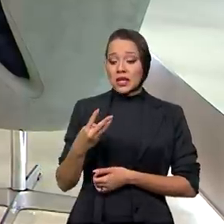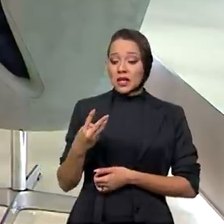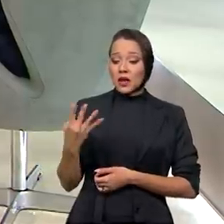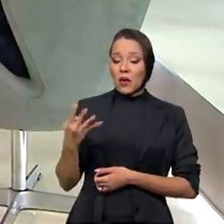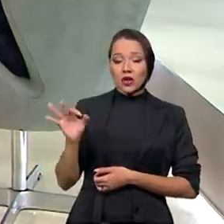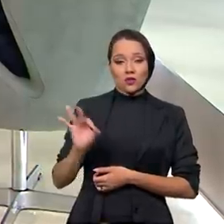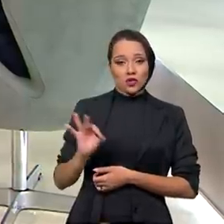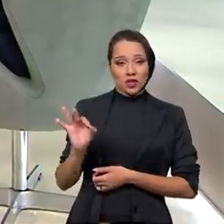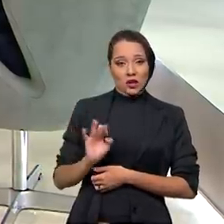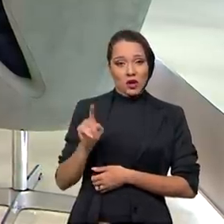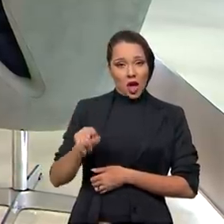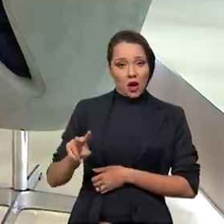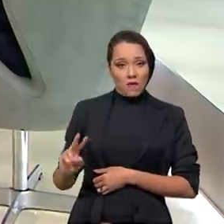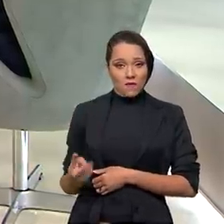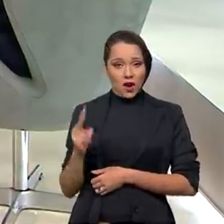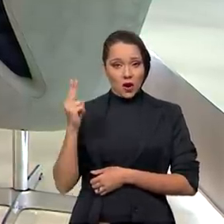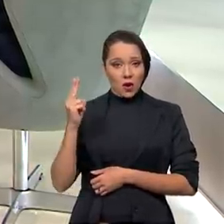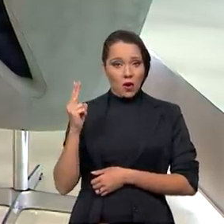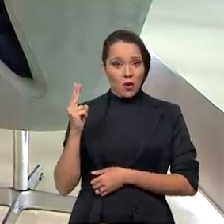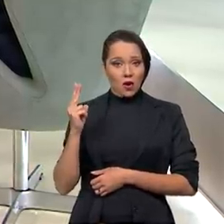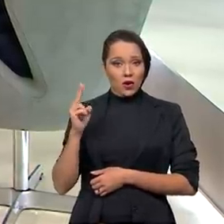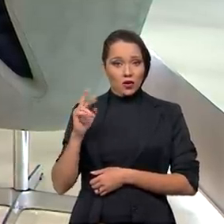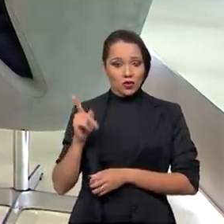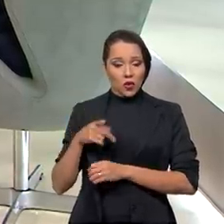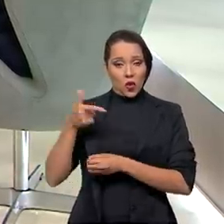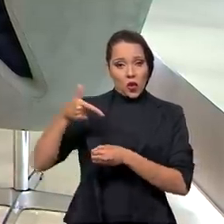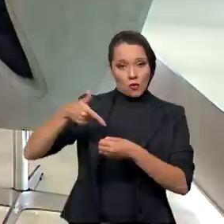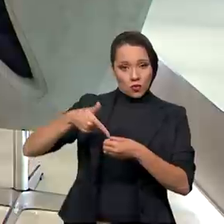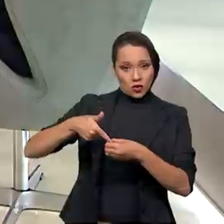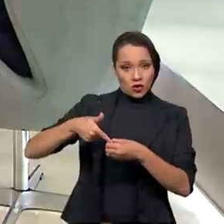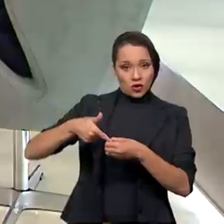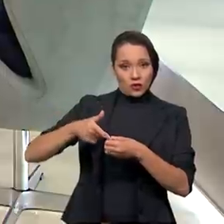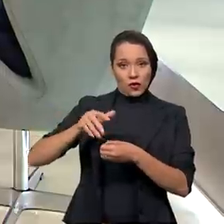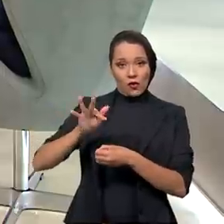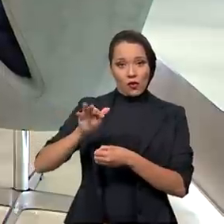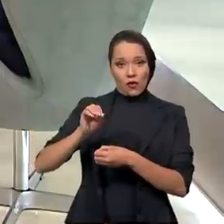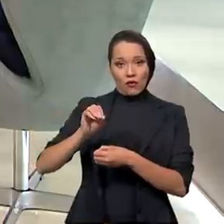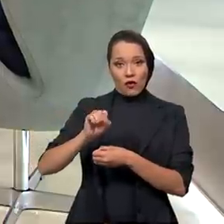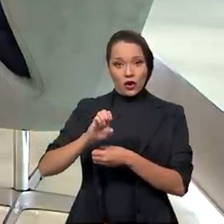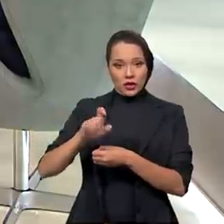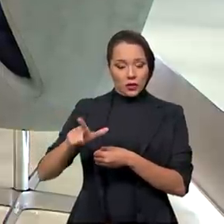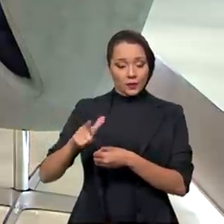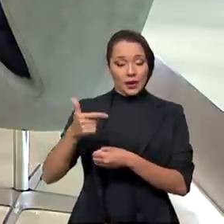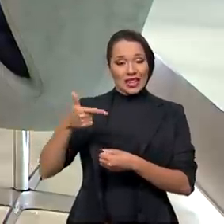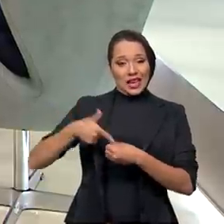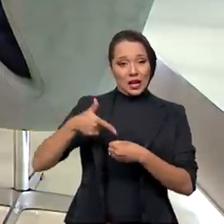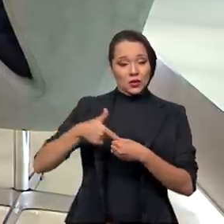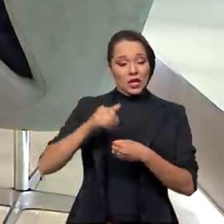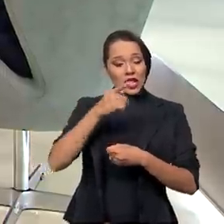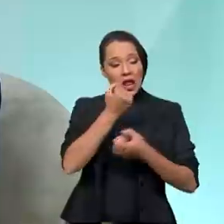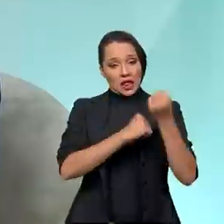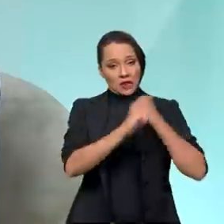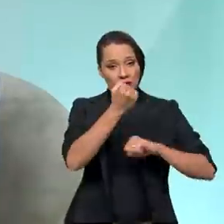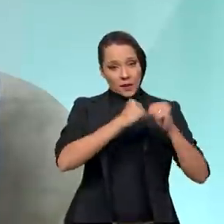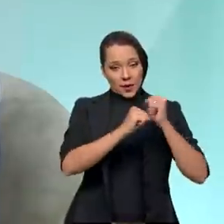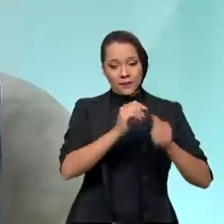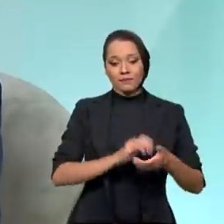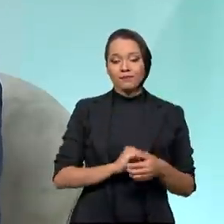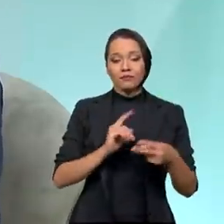% é o preço, é o custo do combustível fóssil, da gasolina que sai da refinaria.